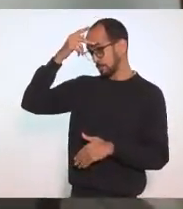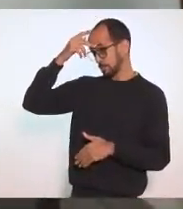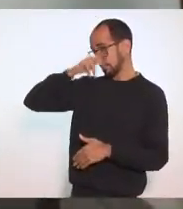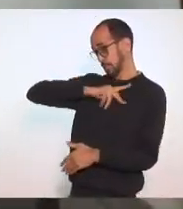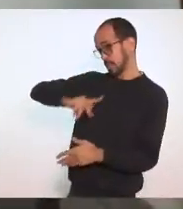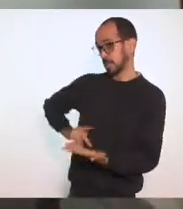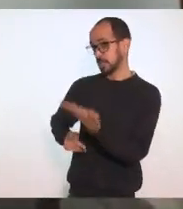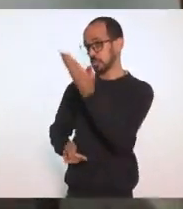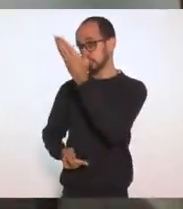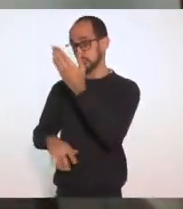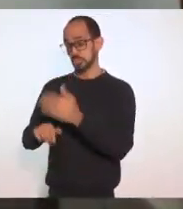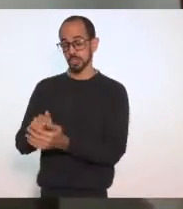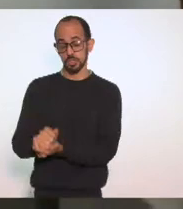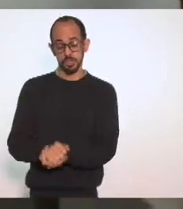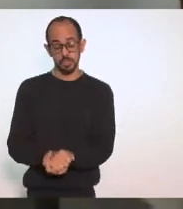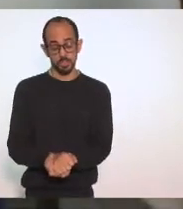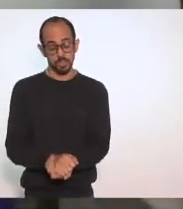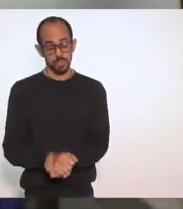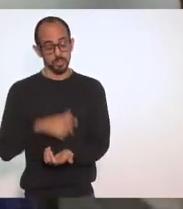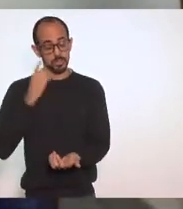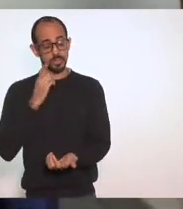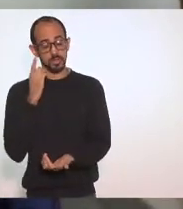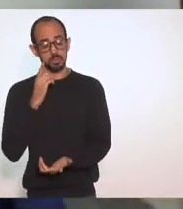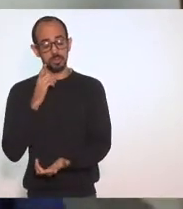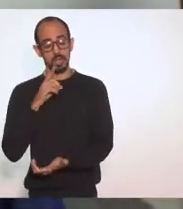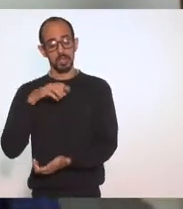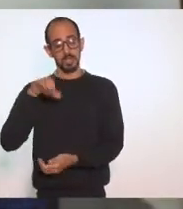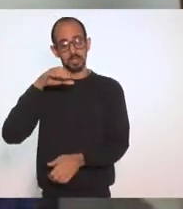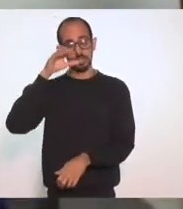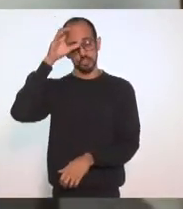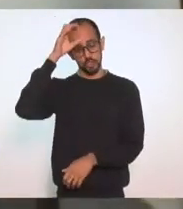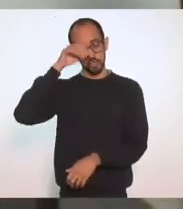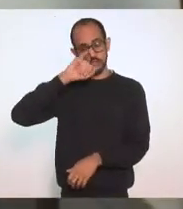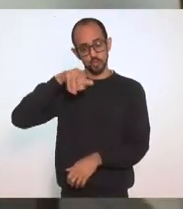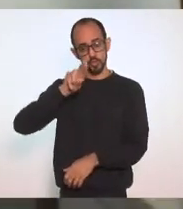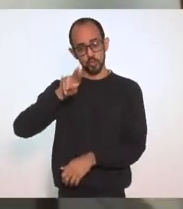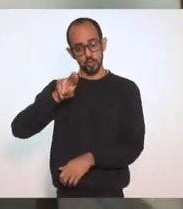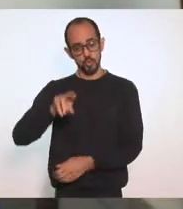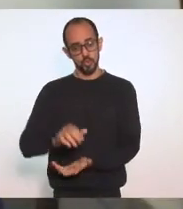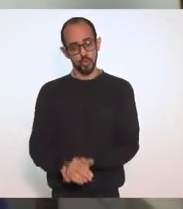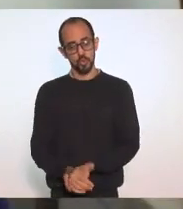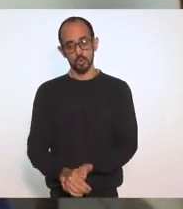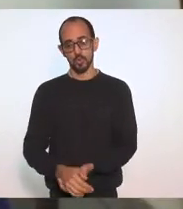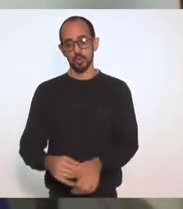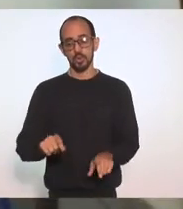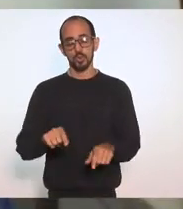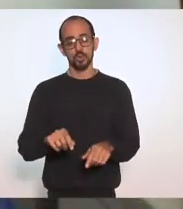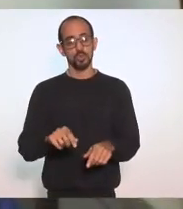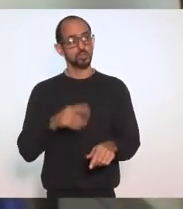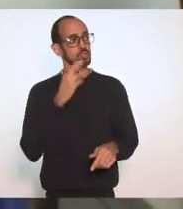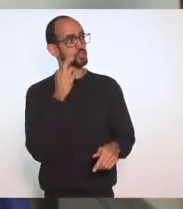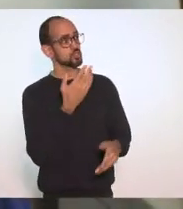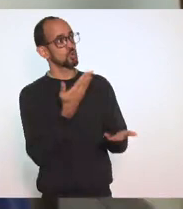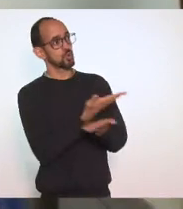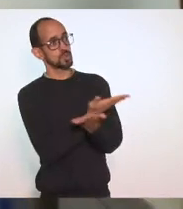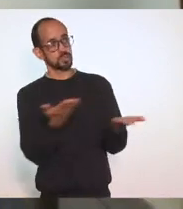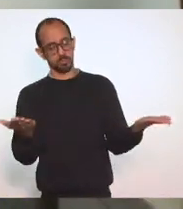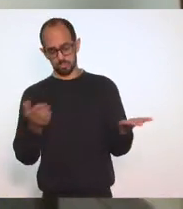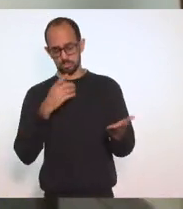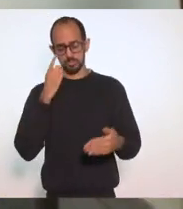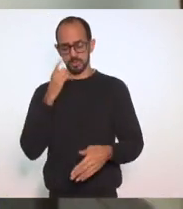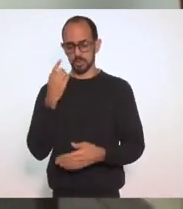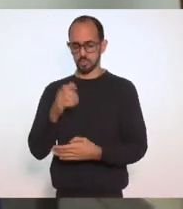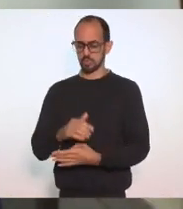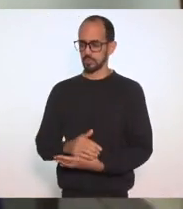Presidente Deputada Tia Ju Senhoras E senhores Deputados